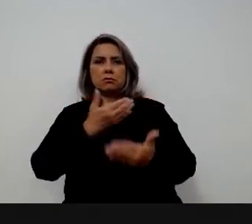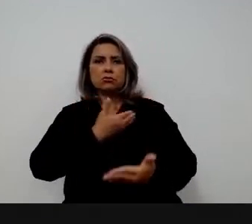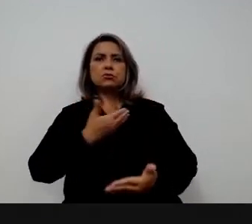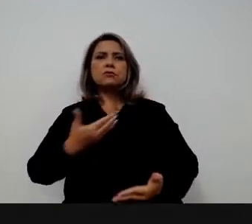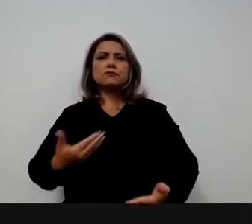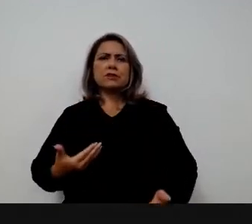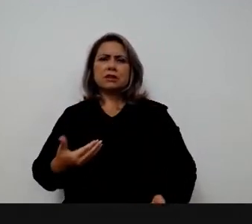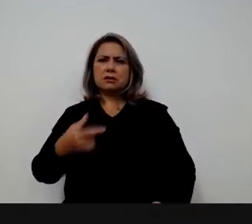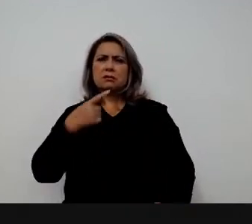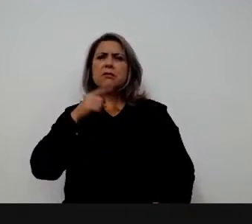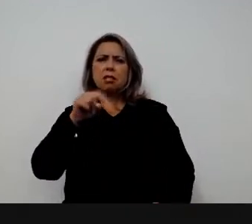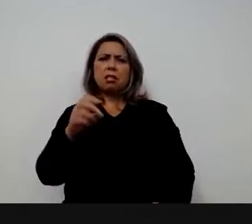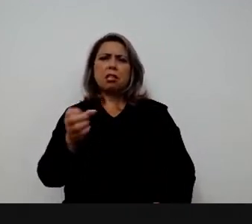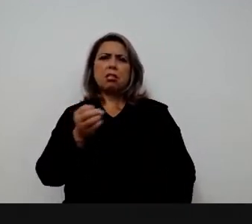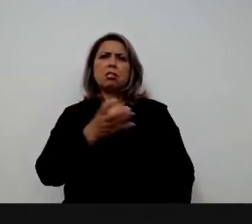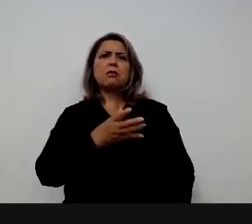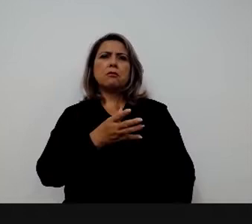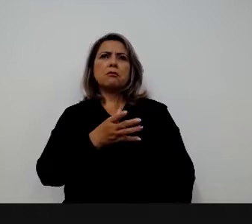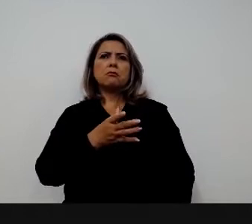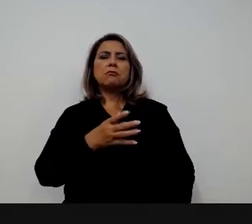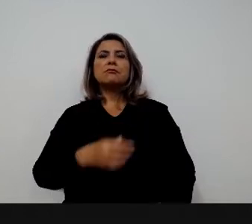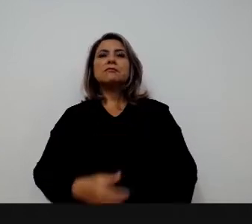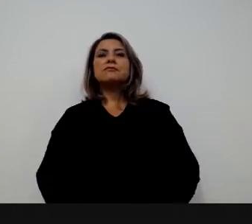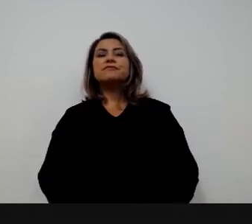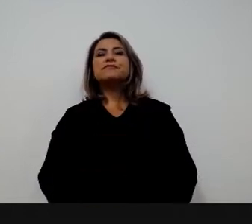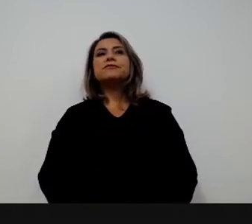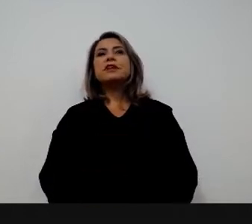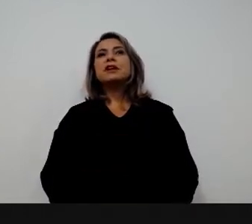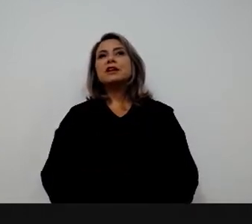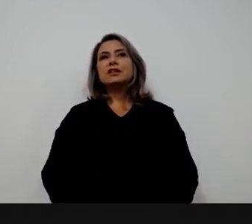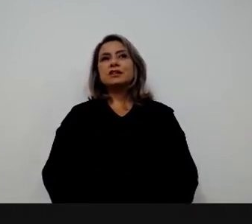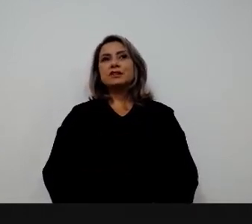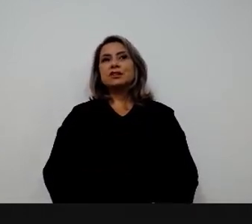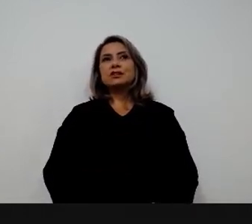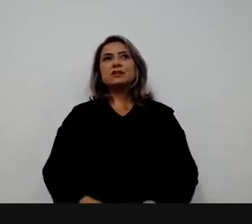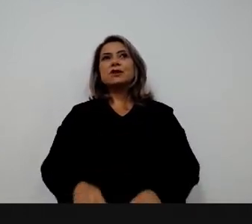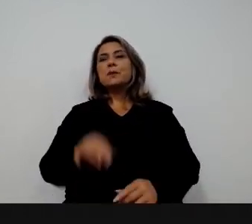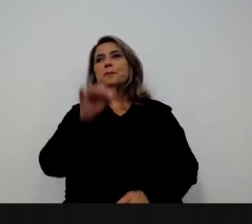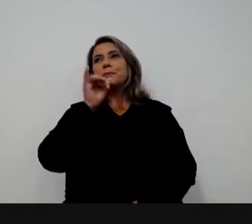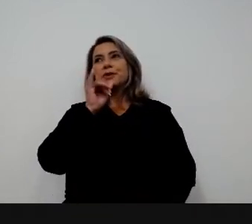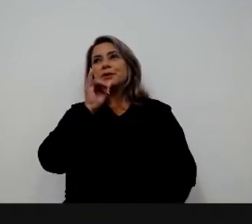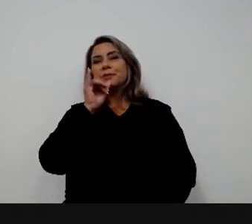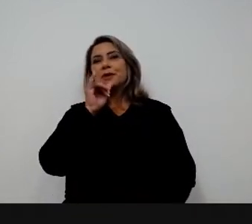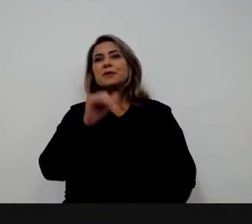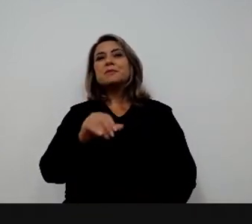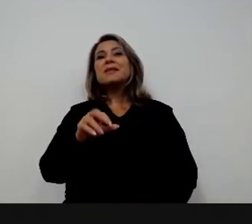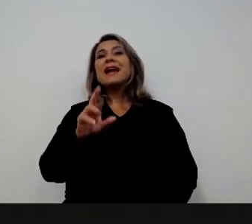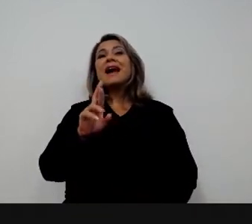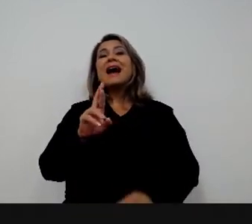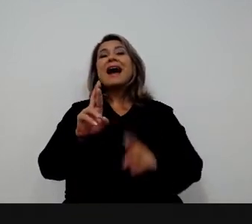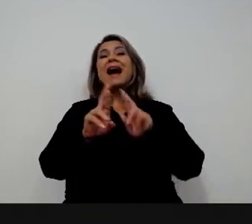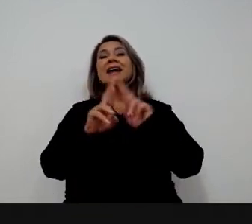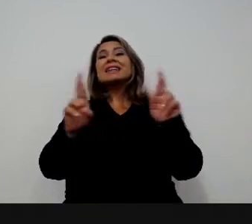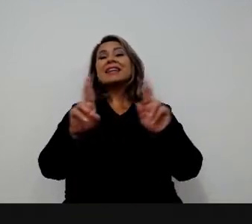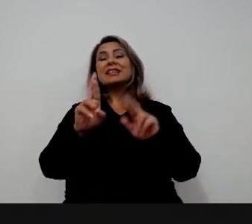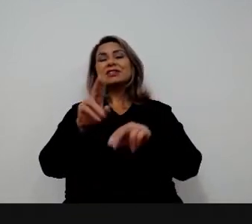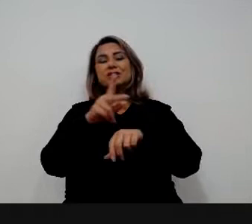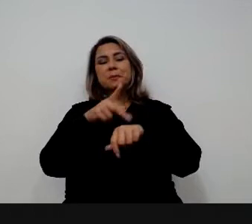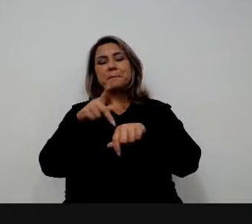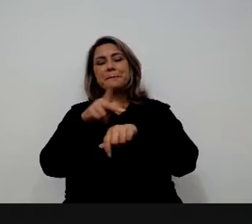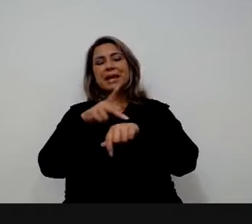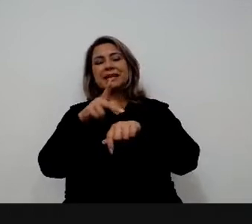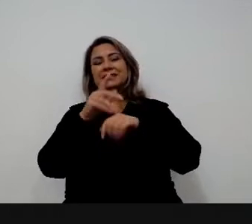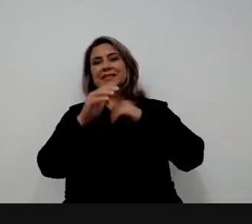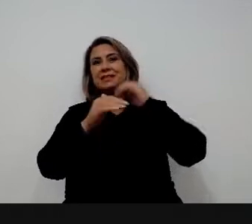eu consigo passar aqui. Mas a OCDE, por exemplo, a rede de países desenvolvidos, só